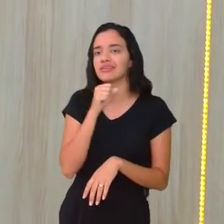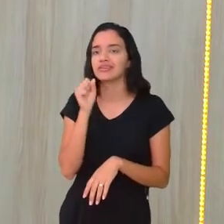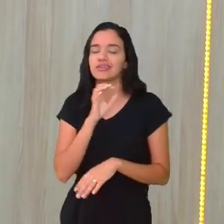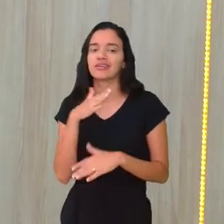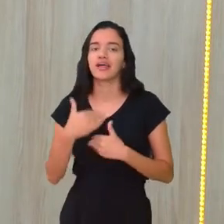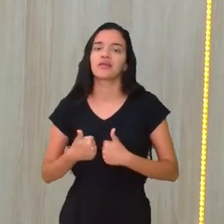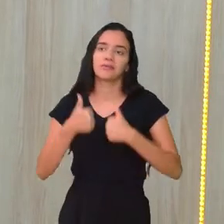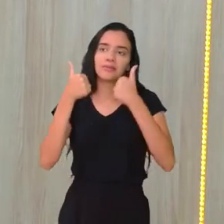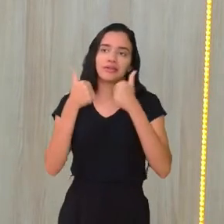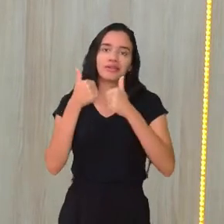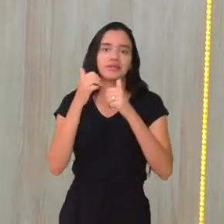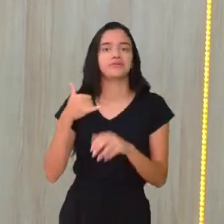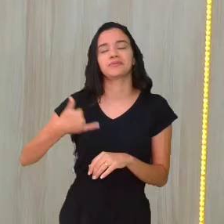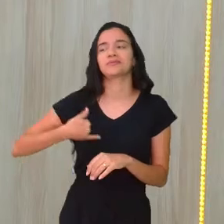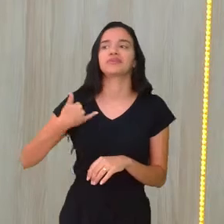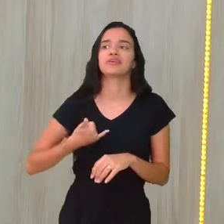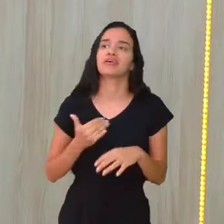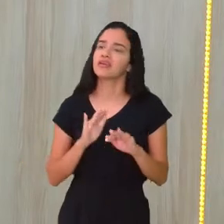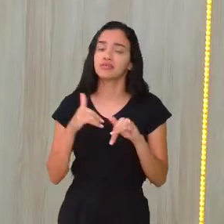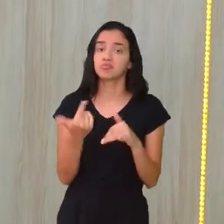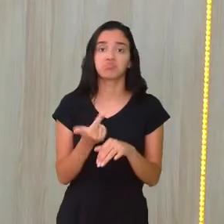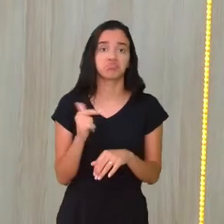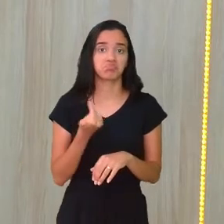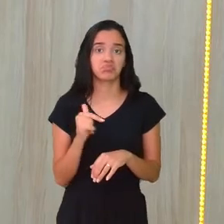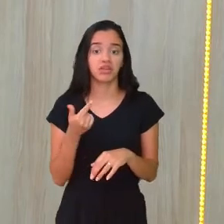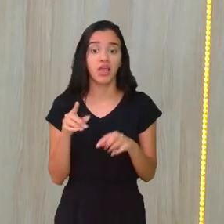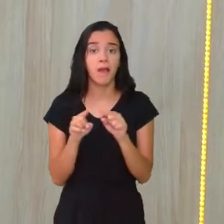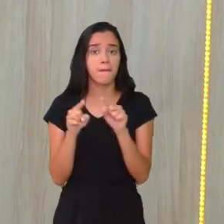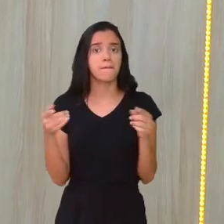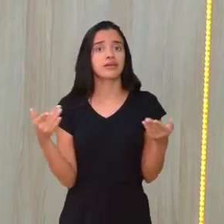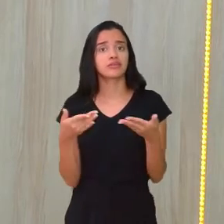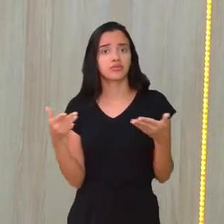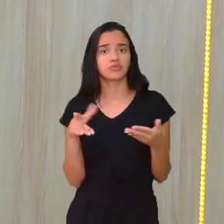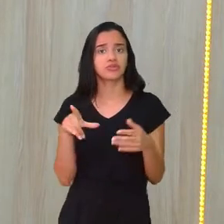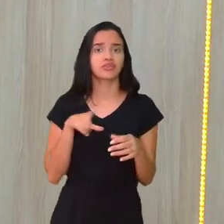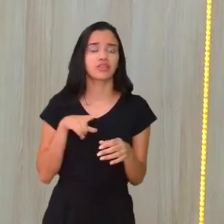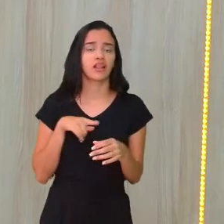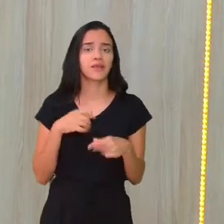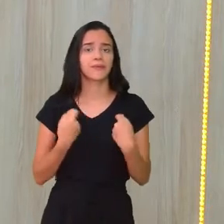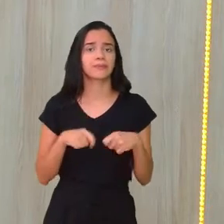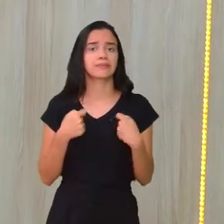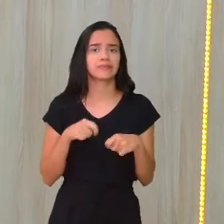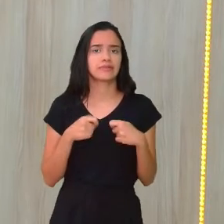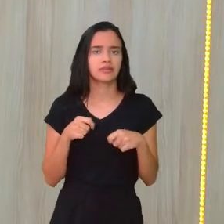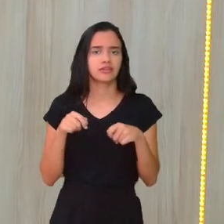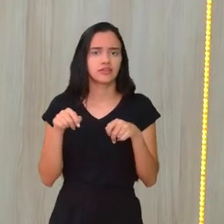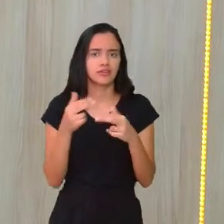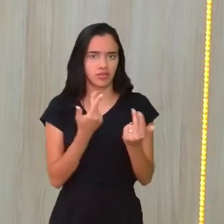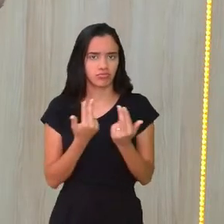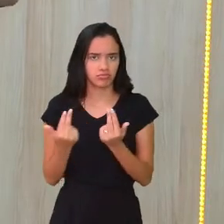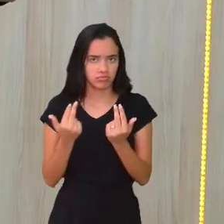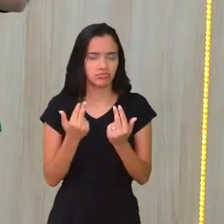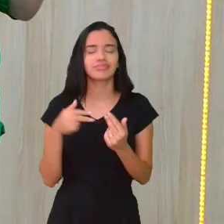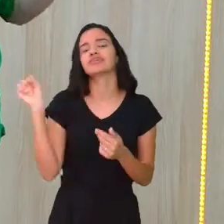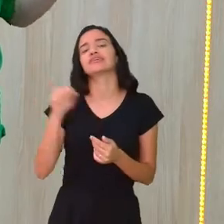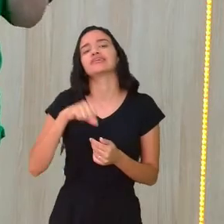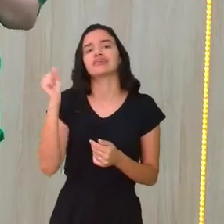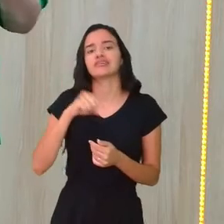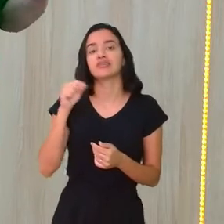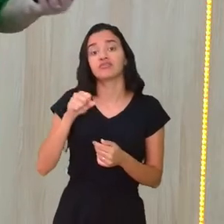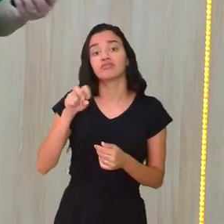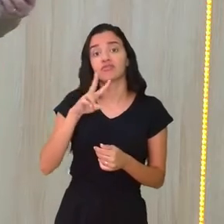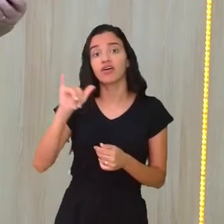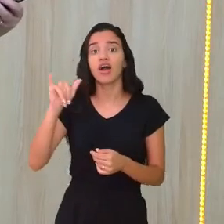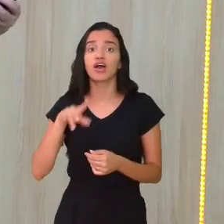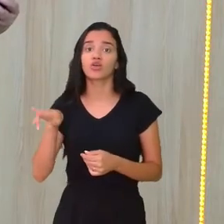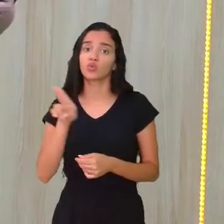melhor idade, né? Então, não tinha, mas hoje tem. E precisa de simetria. Muitos deles vão usar